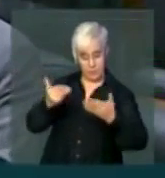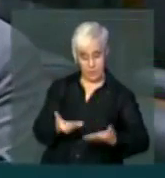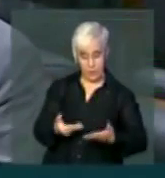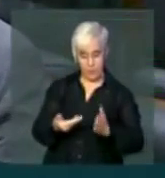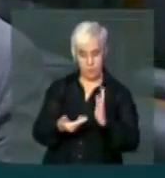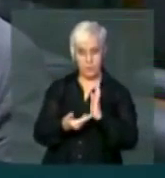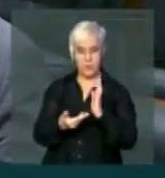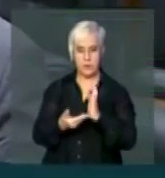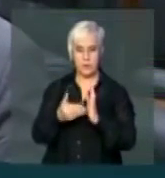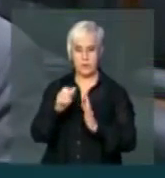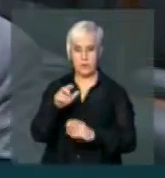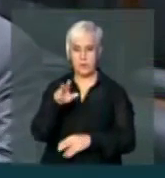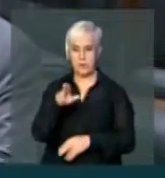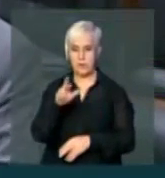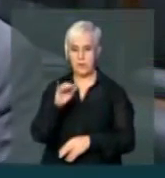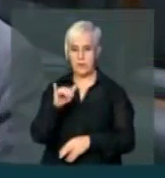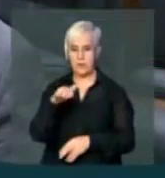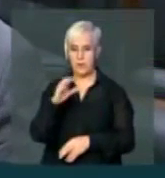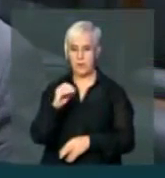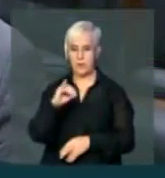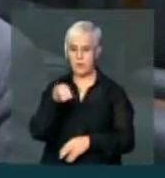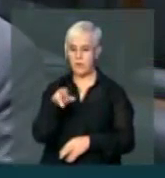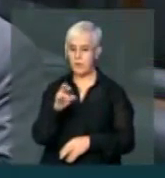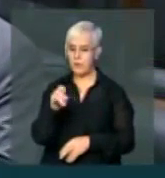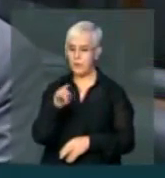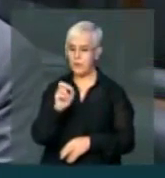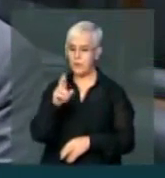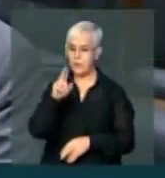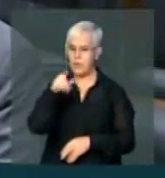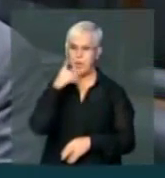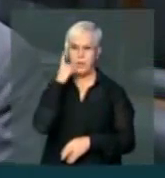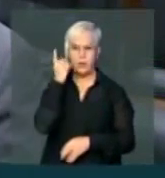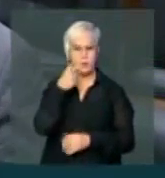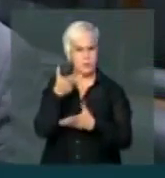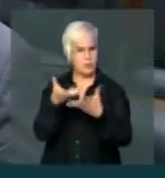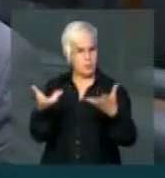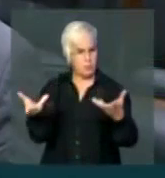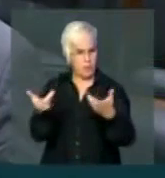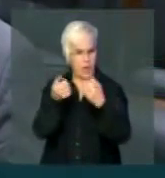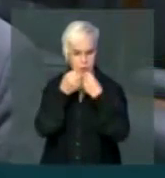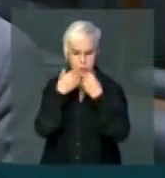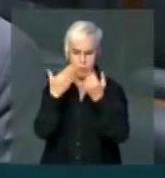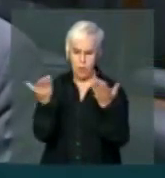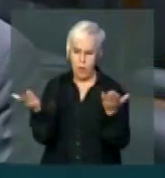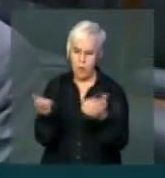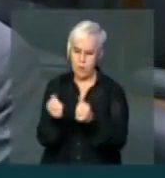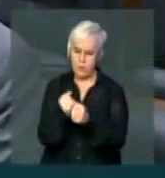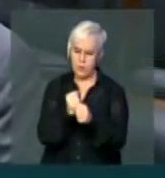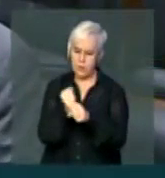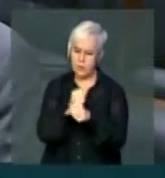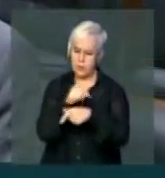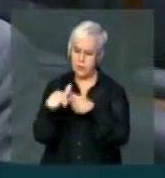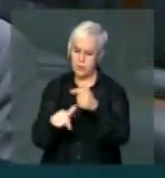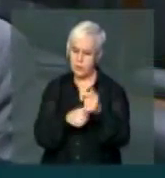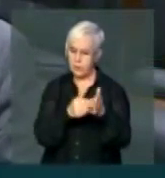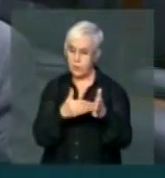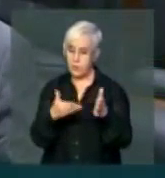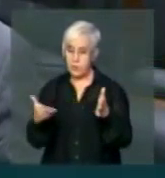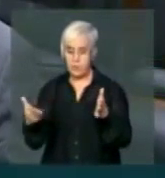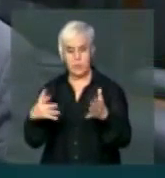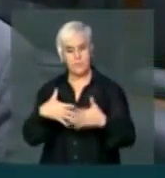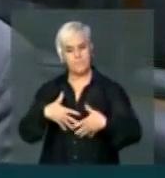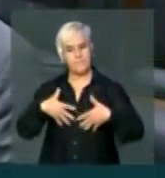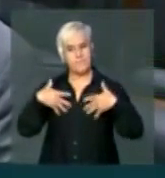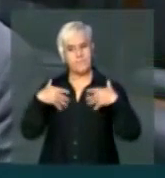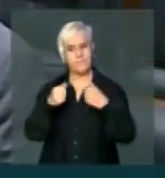o Eurico Júnior. foi um grande deputado, um grande parlamentar nessa legislatura, e que muito honrou e muito